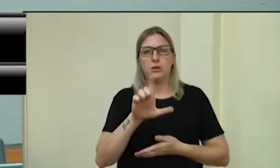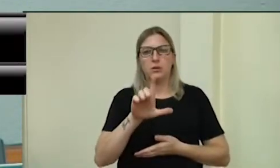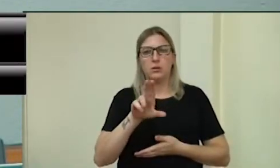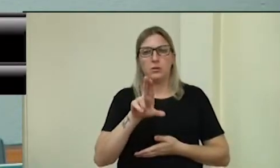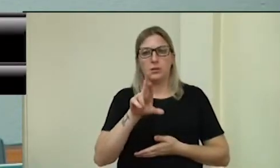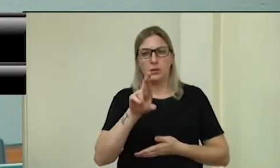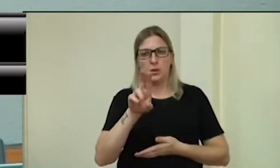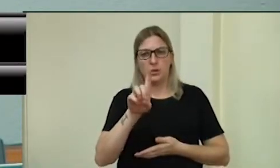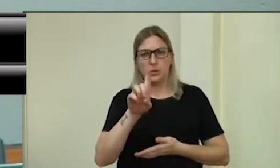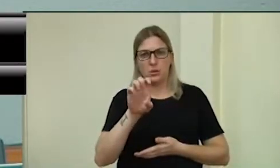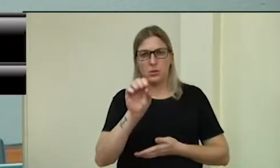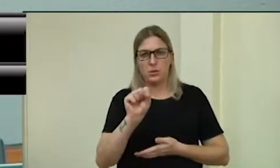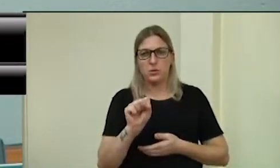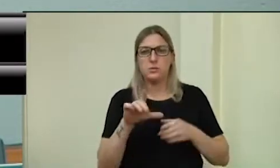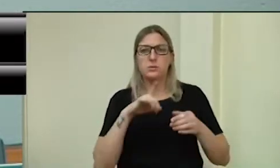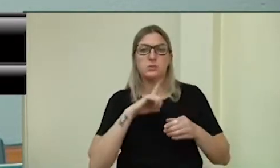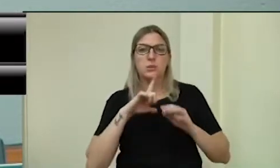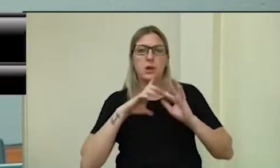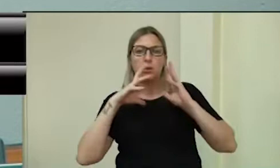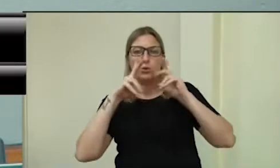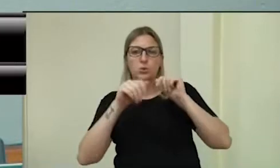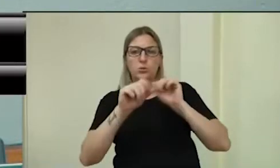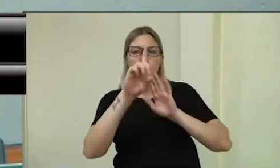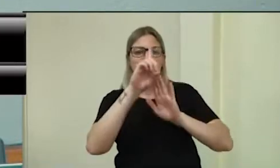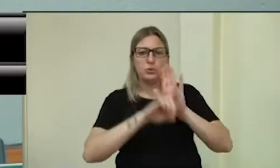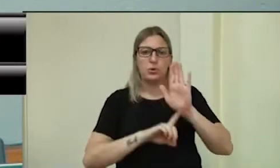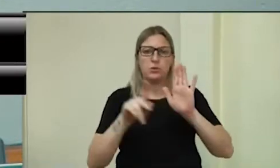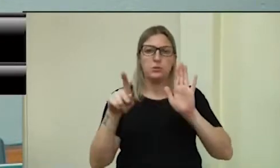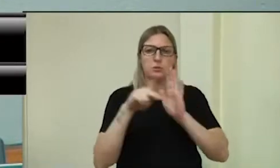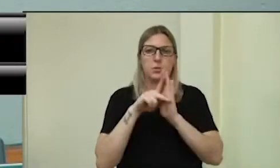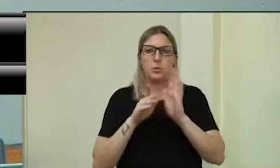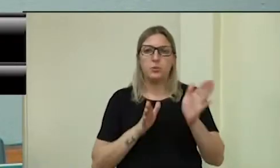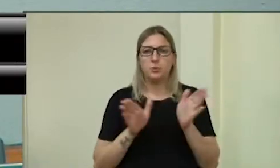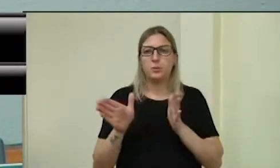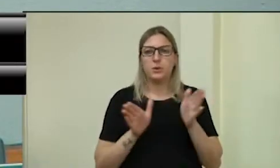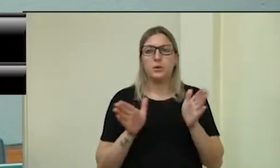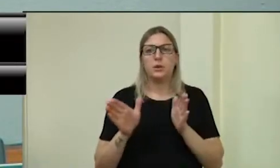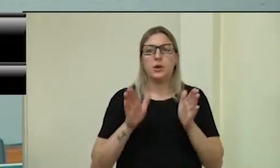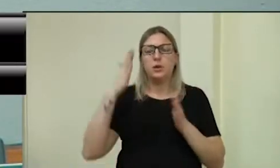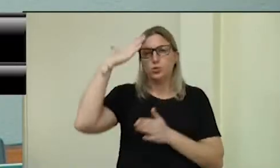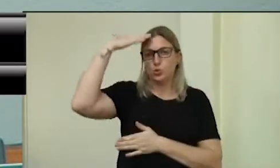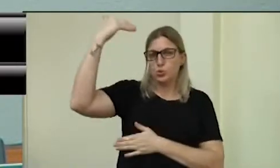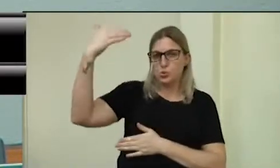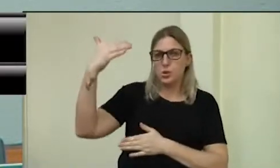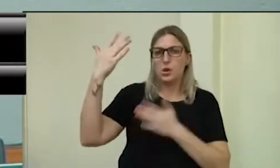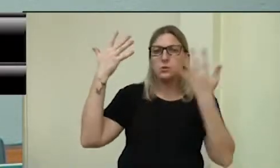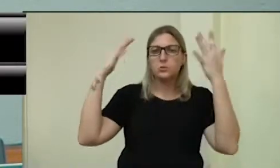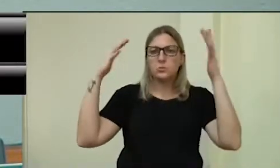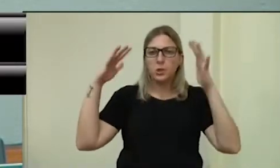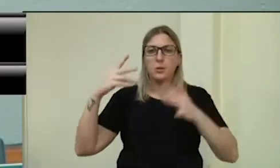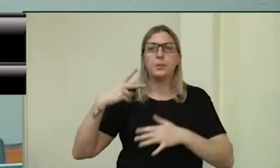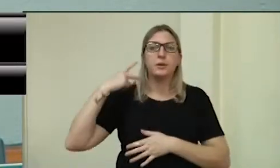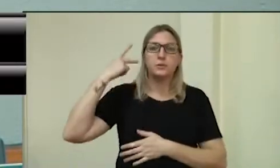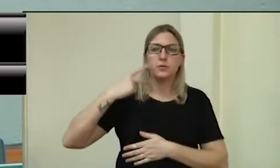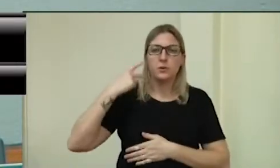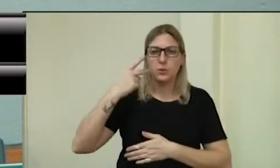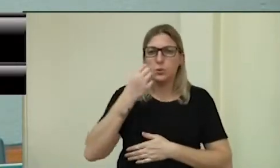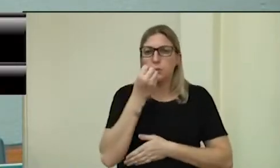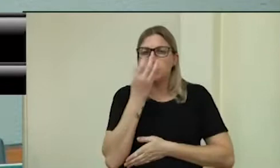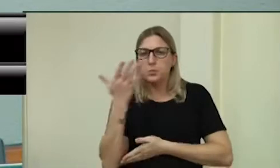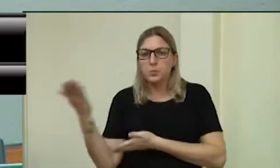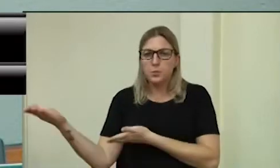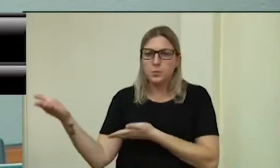usufruir, vereadora de todas as prerrogativas do mandato. Sucesso. Parabéns, vereadora. Seja